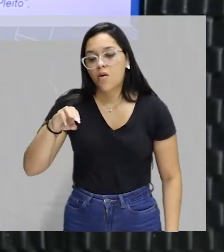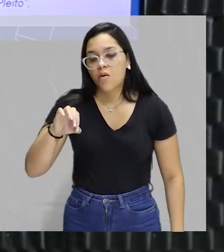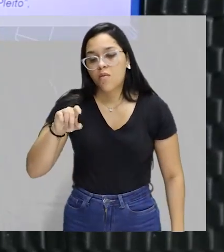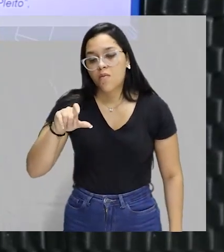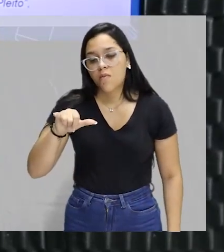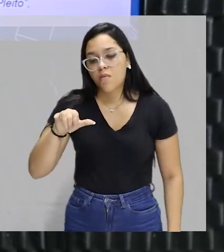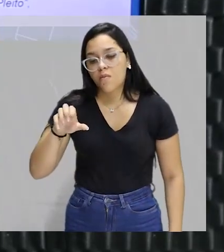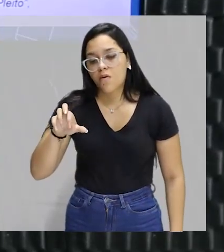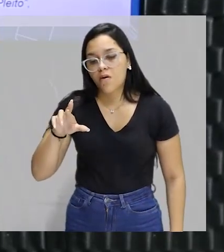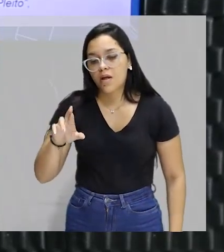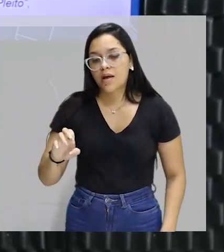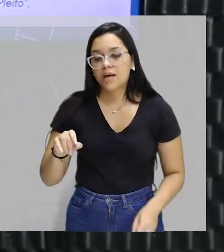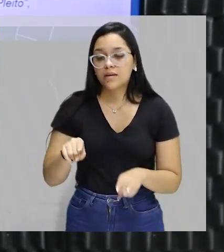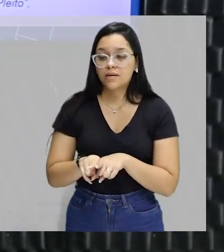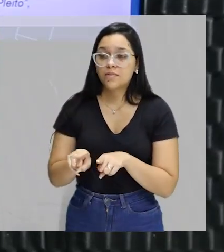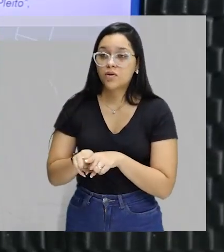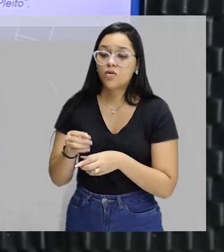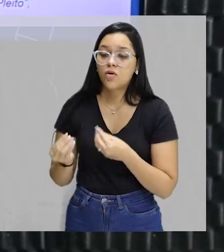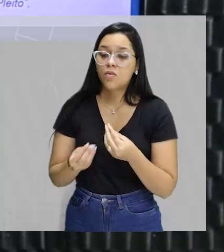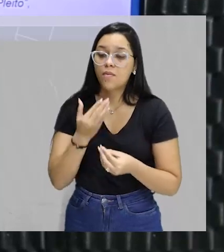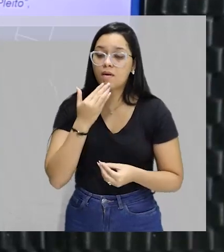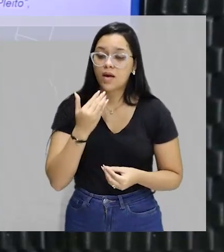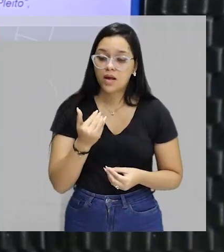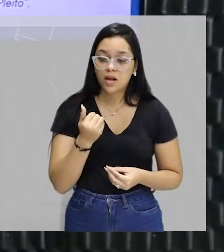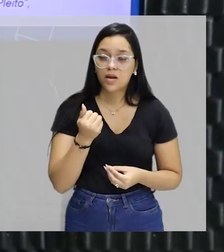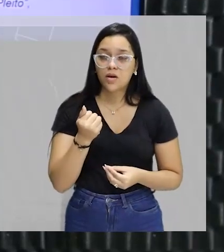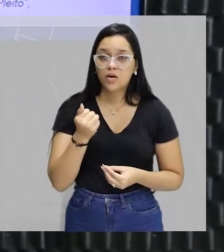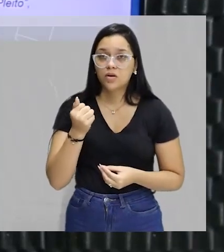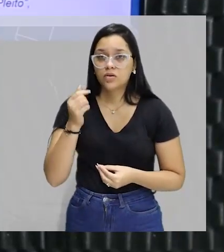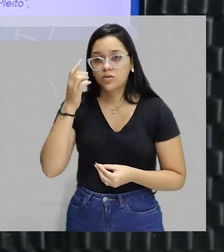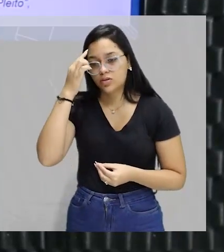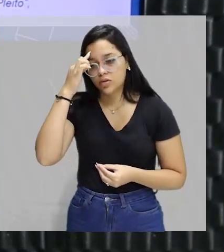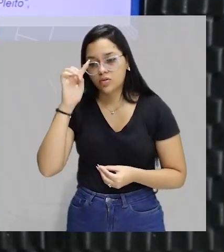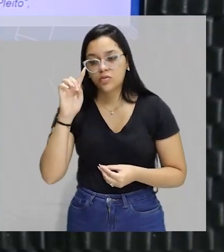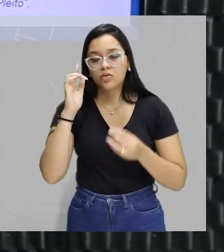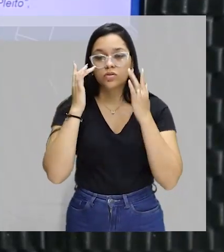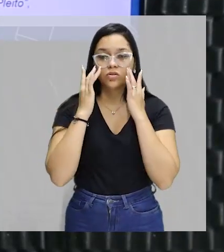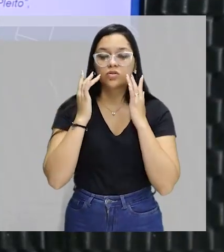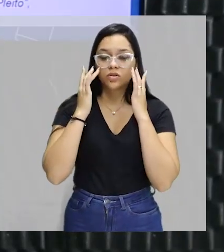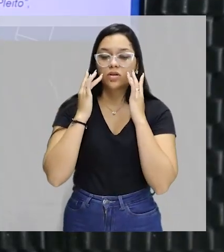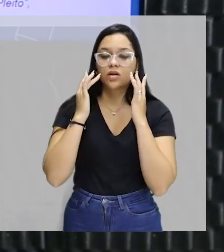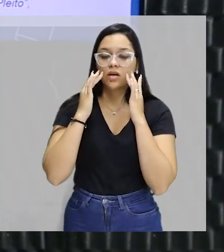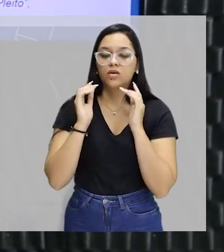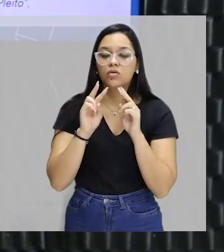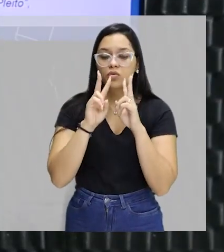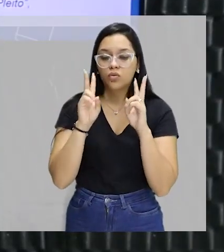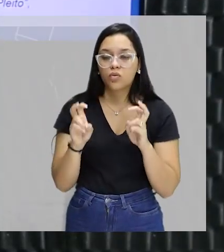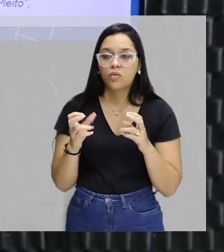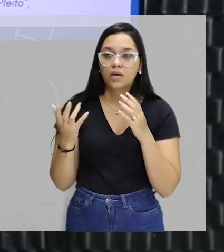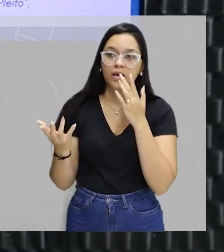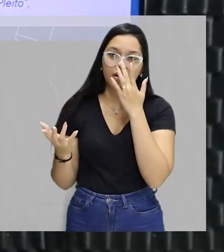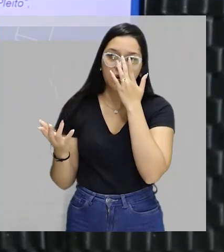prêmio nacional de teatro, como melhor diretor de teatro em nível nacional em 1970 com uma peça chamada